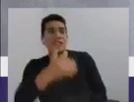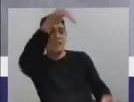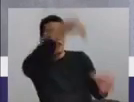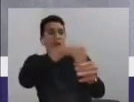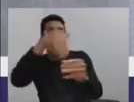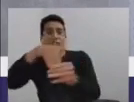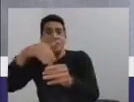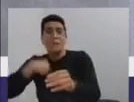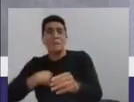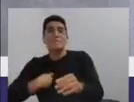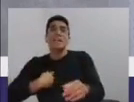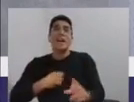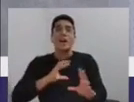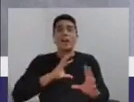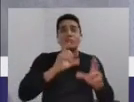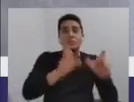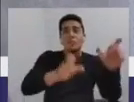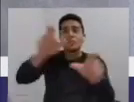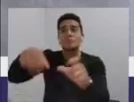Então, mãezona,